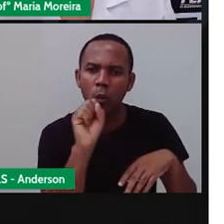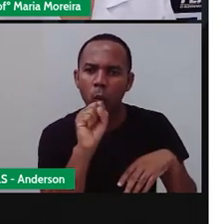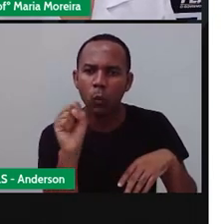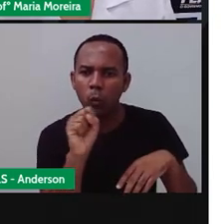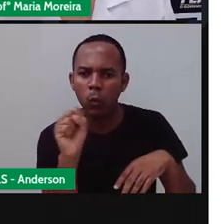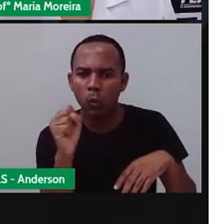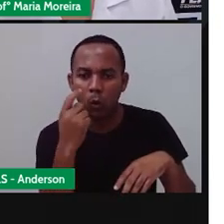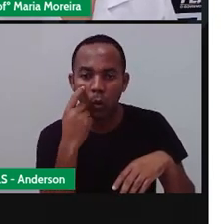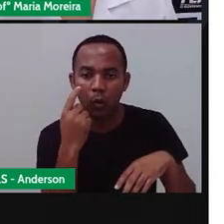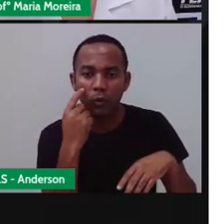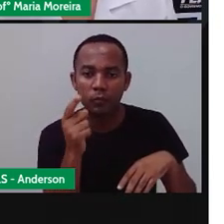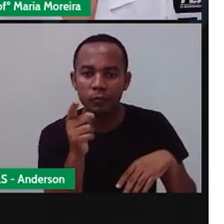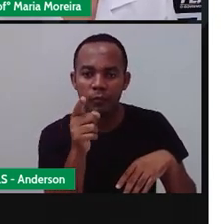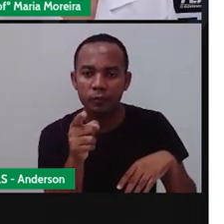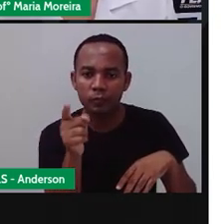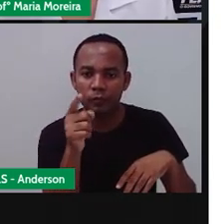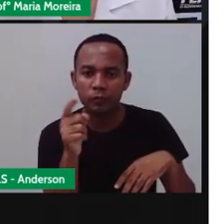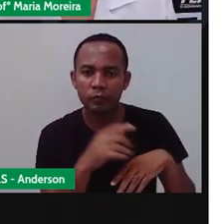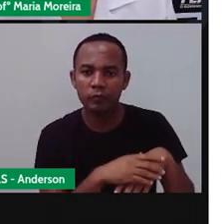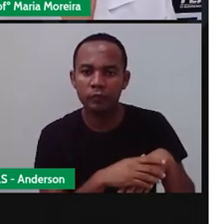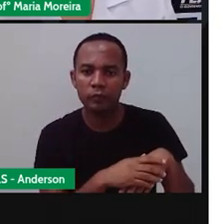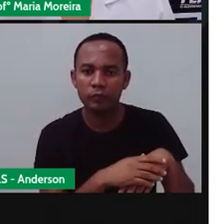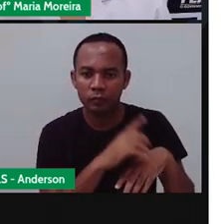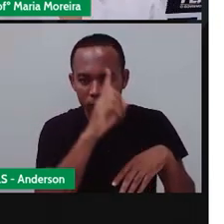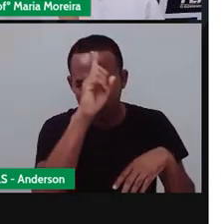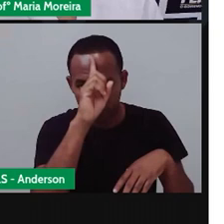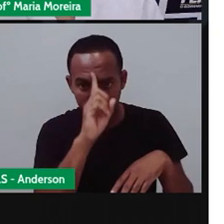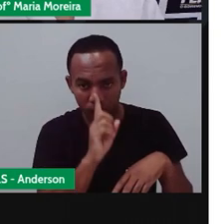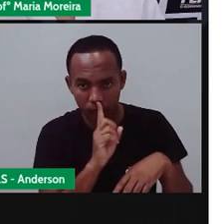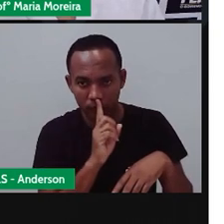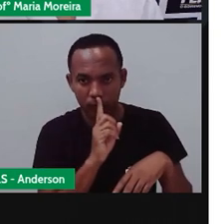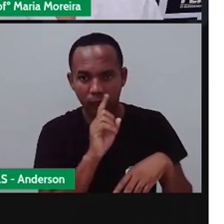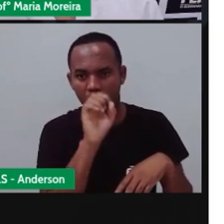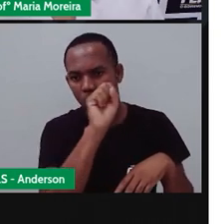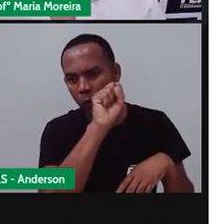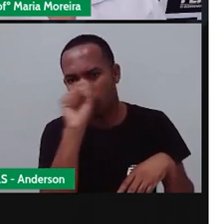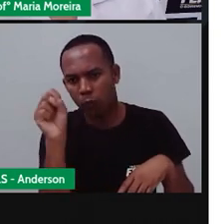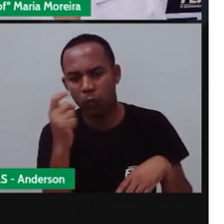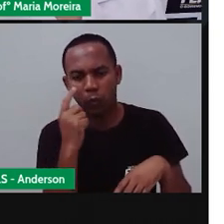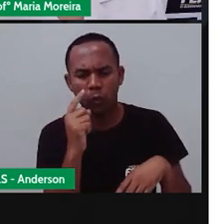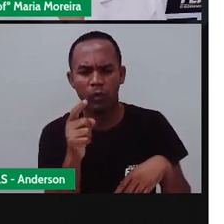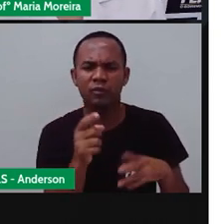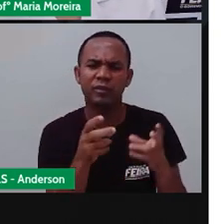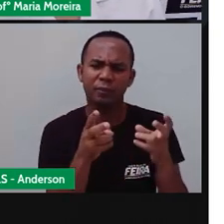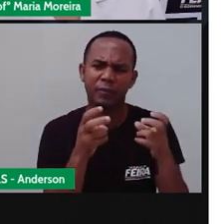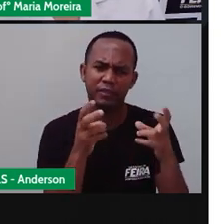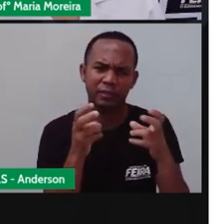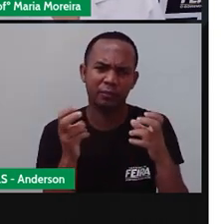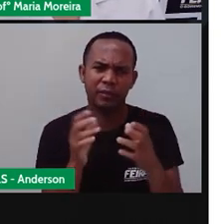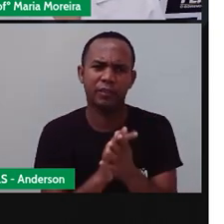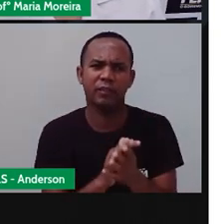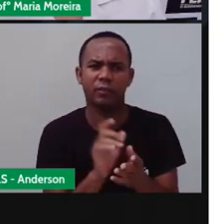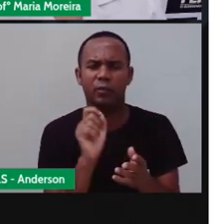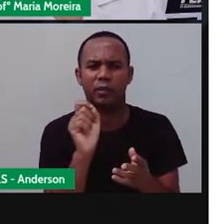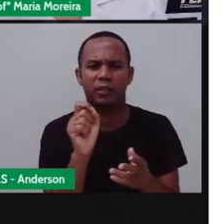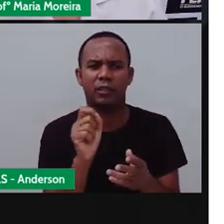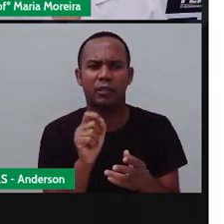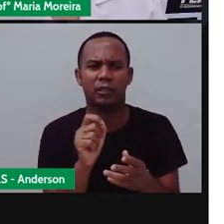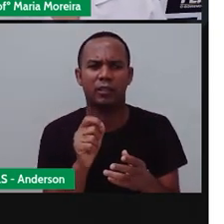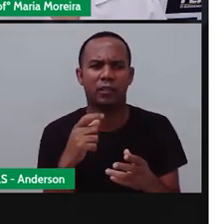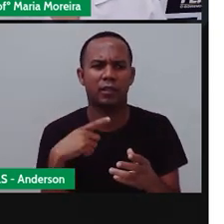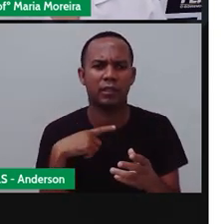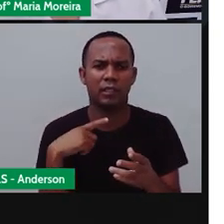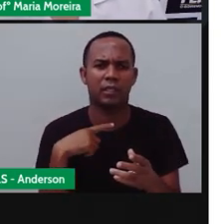essa parte aqui. E amarelinho é quem? O sul. Então, a partir do momento que eu tenho essa legenda aqui,